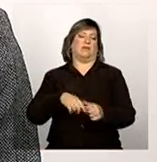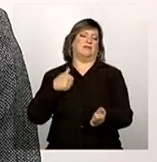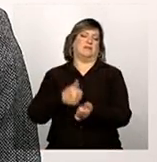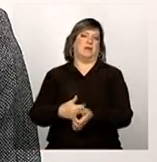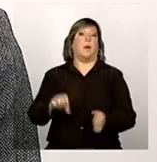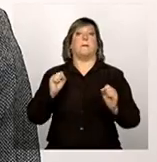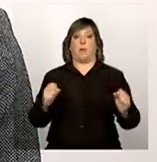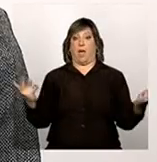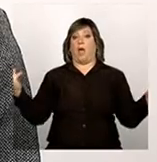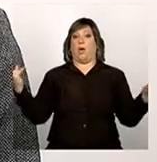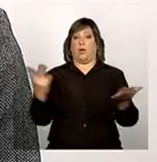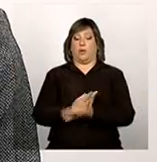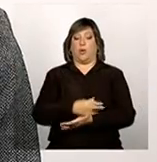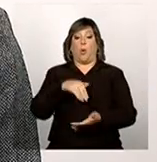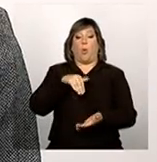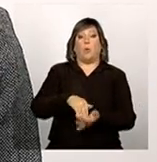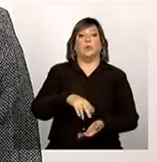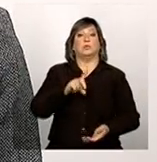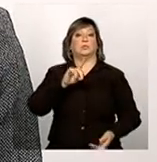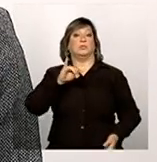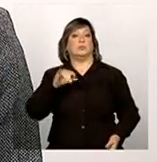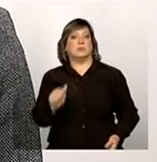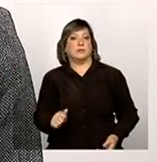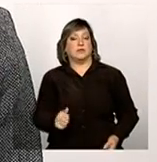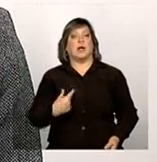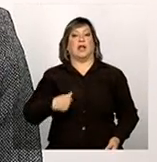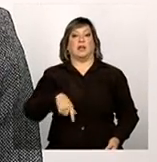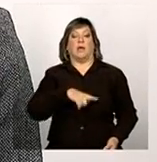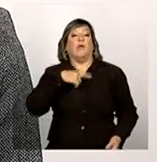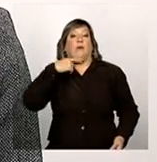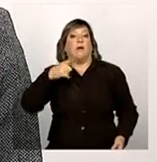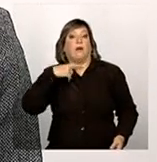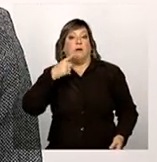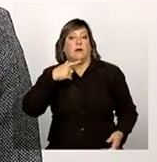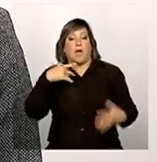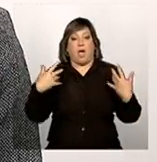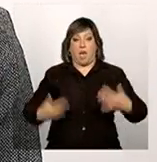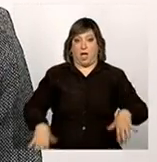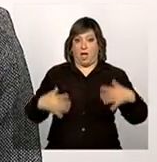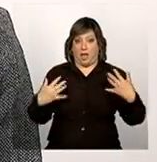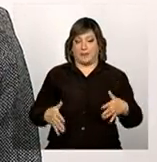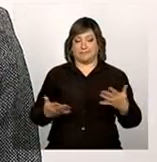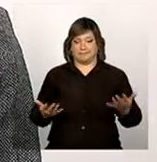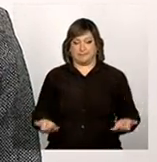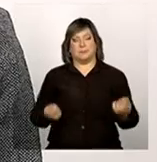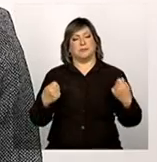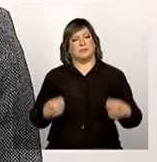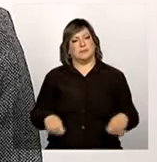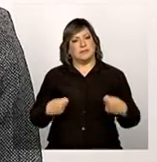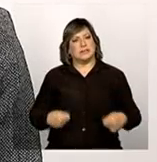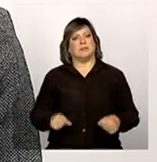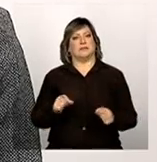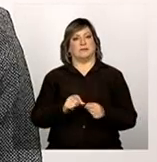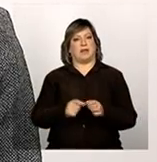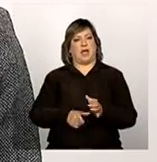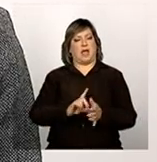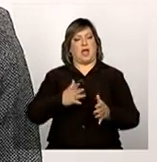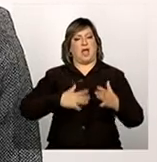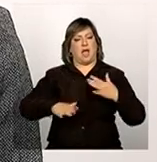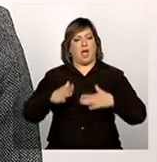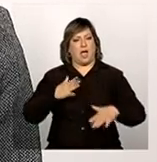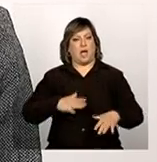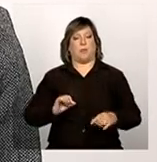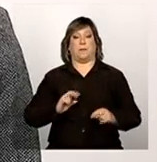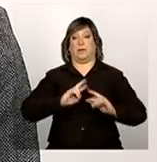pode acontecer também, de no último dia, a gente ter uma maior dificuldade de atender todos os telefones, de responder todos os e